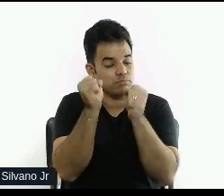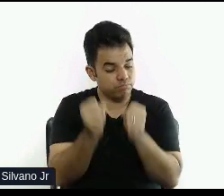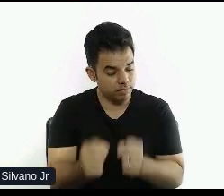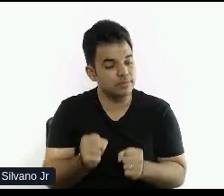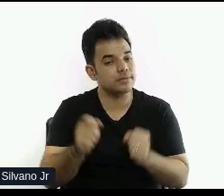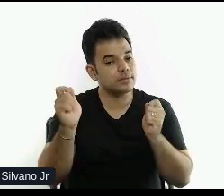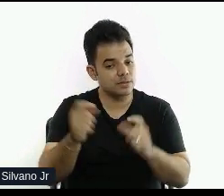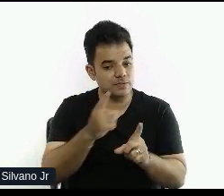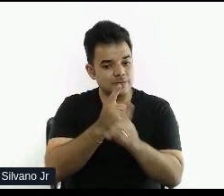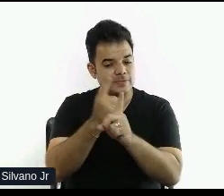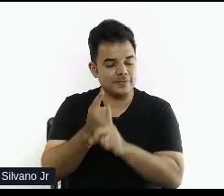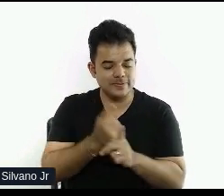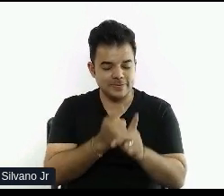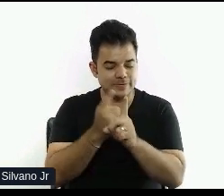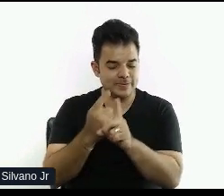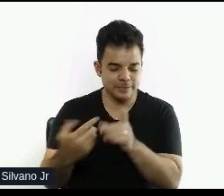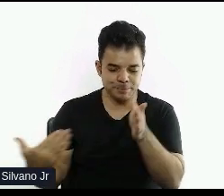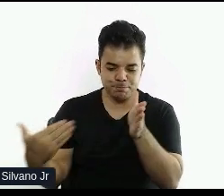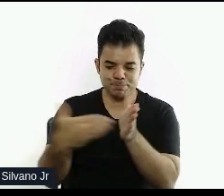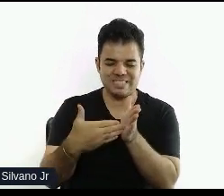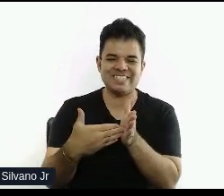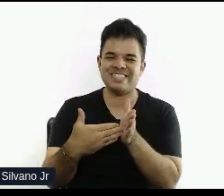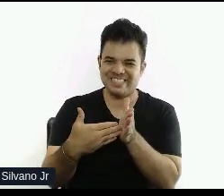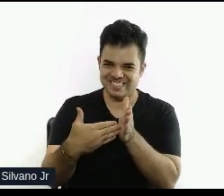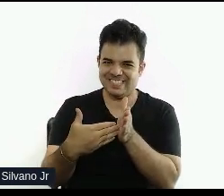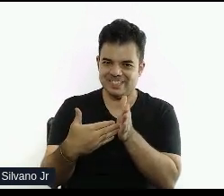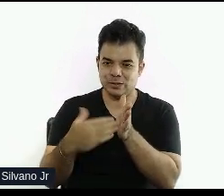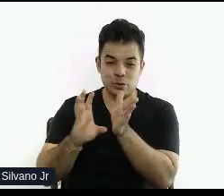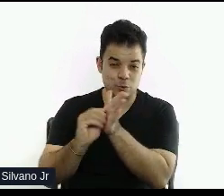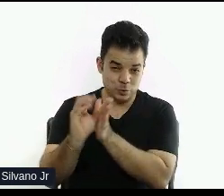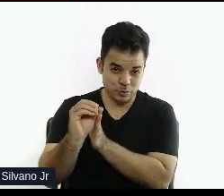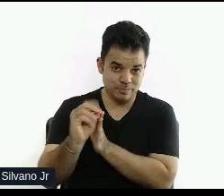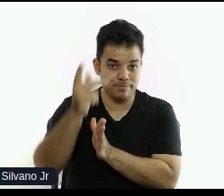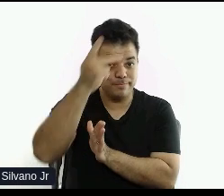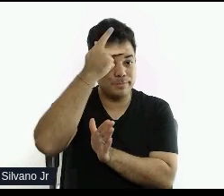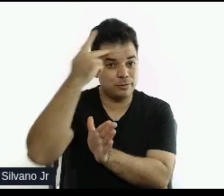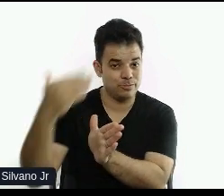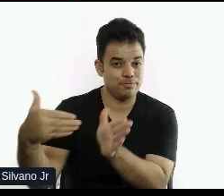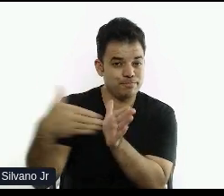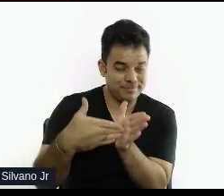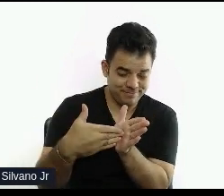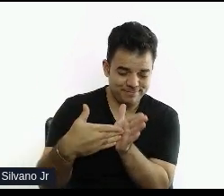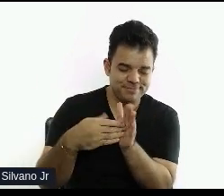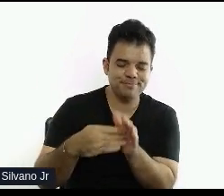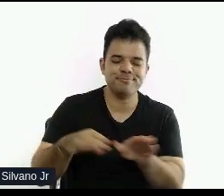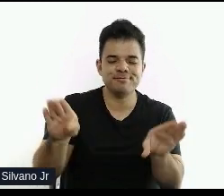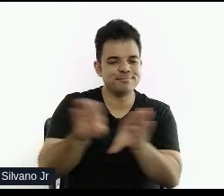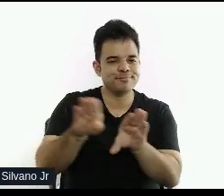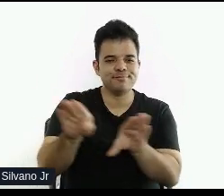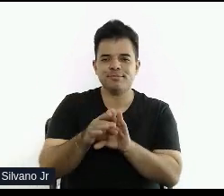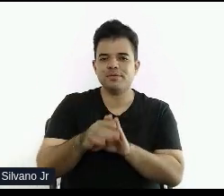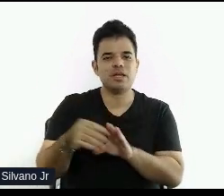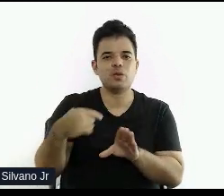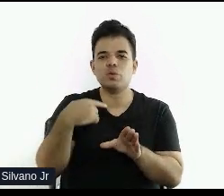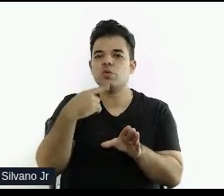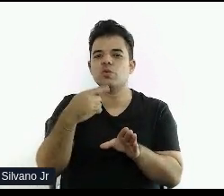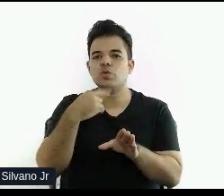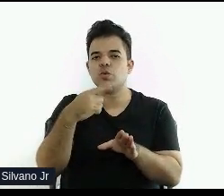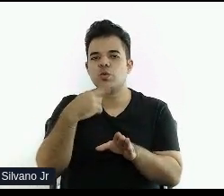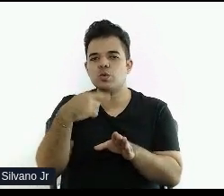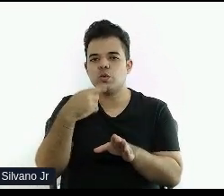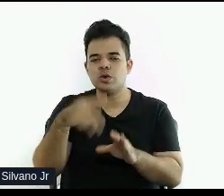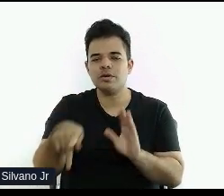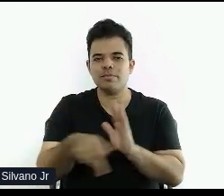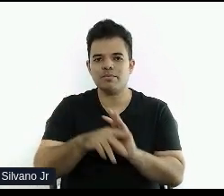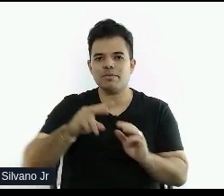dificuldades. Então, se essas barreiras são encontradas por pessoas, elas também são encontradas por mecanismos de busca e isso acaba interferindo ali no ranqueamento,